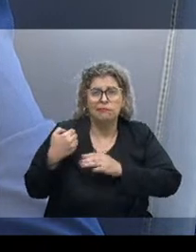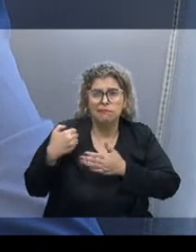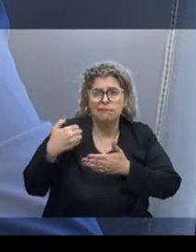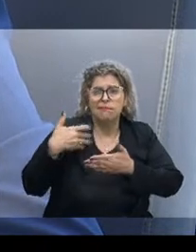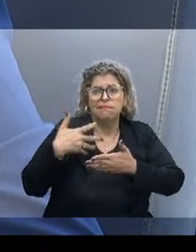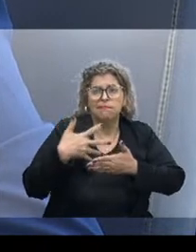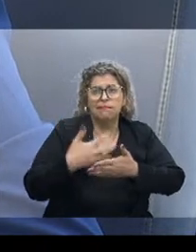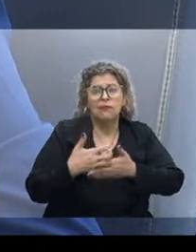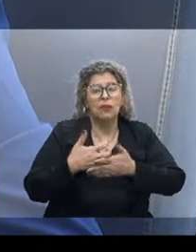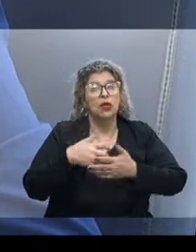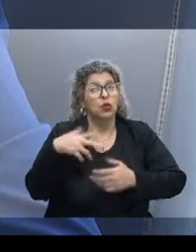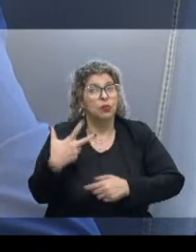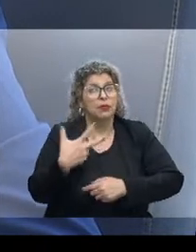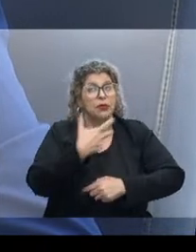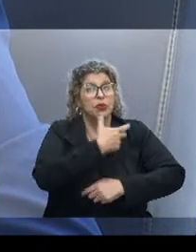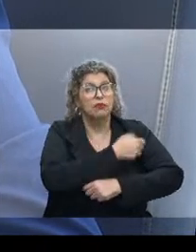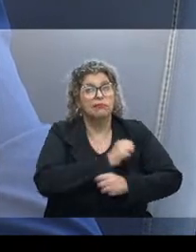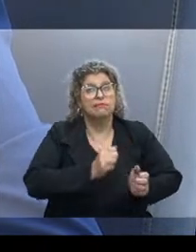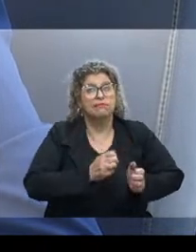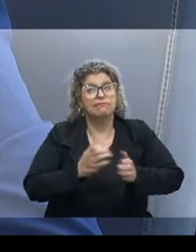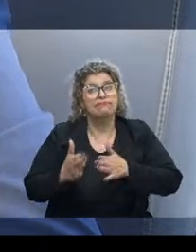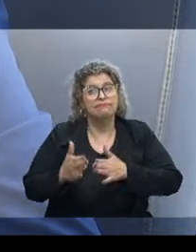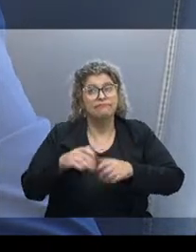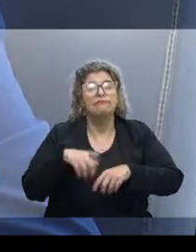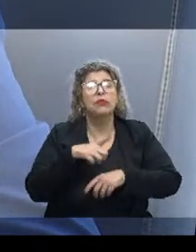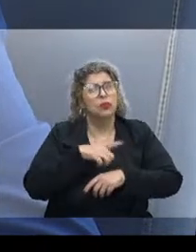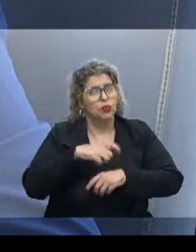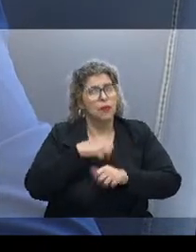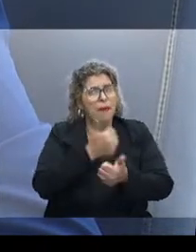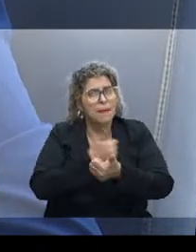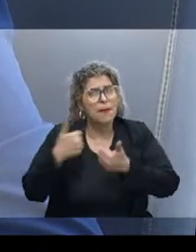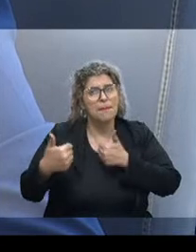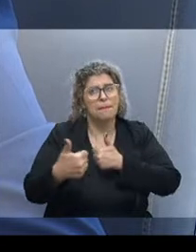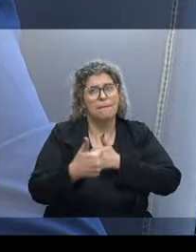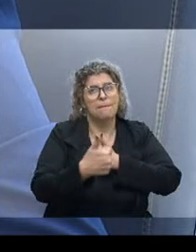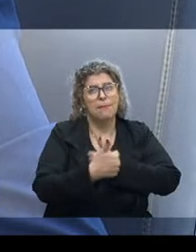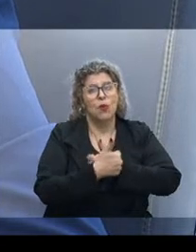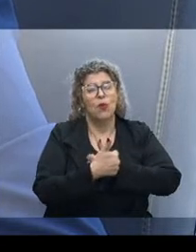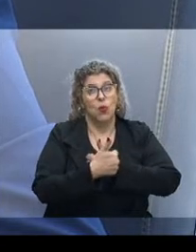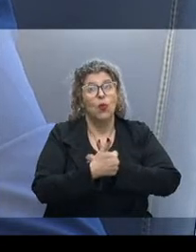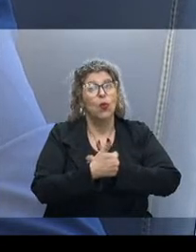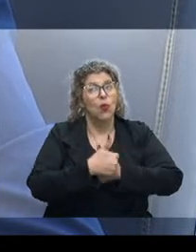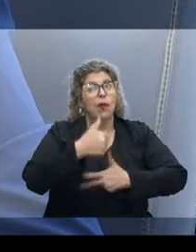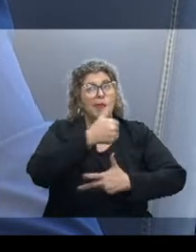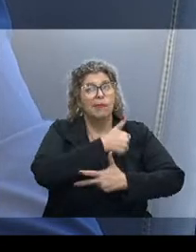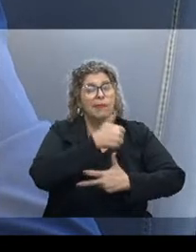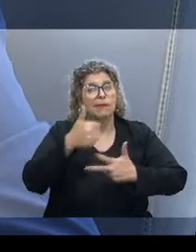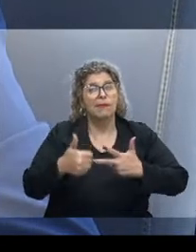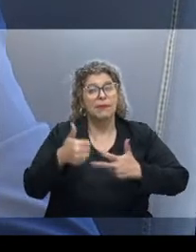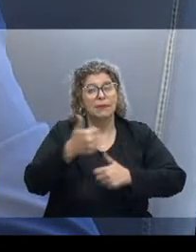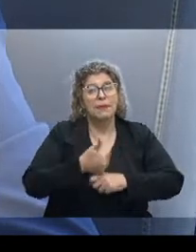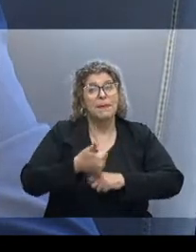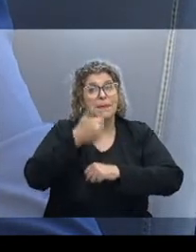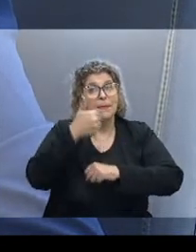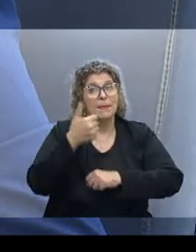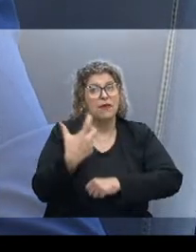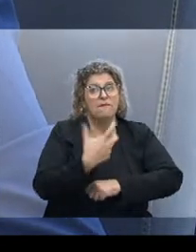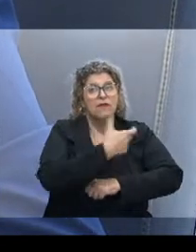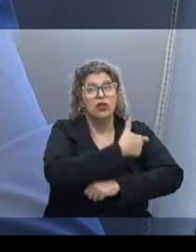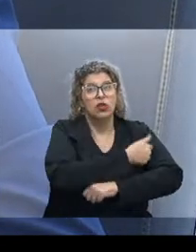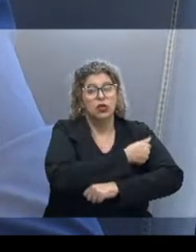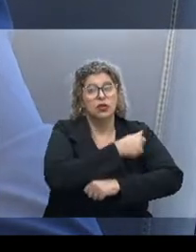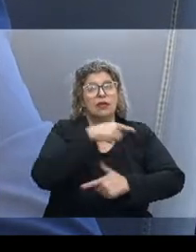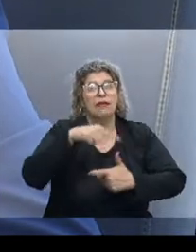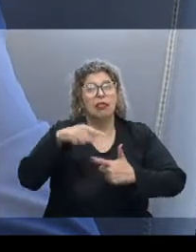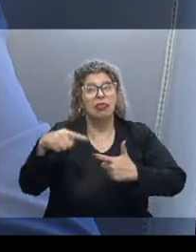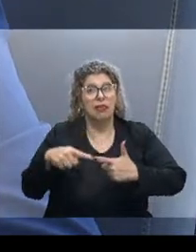de todo o período de vacinação, sempre esteve como protagonista entre os três primeiros, primeira vacina, na